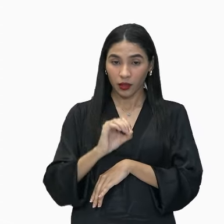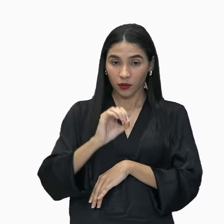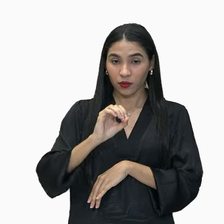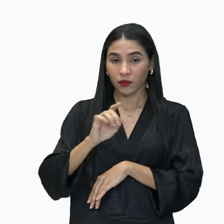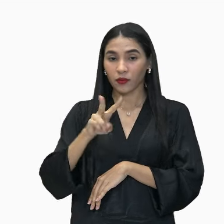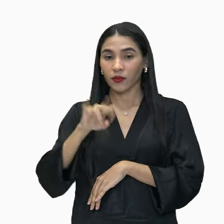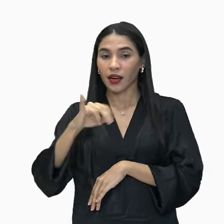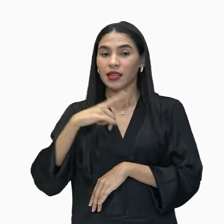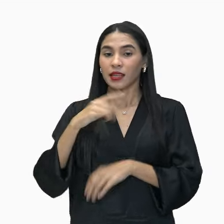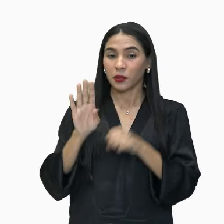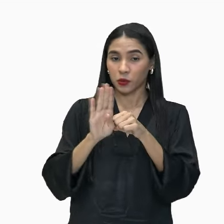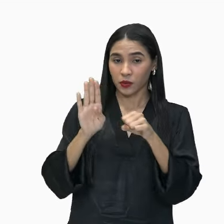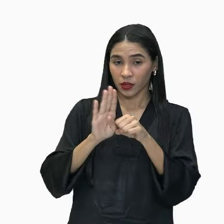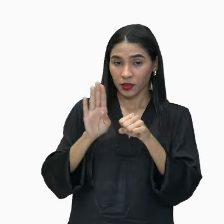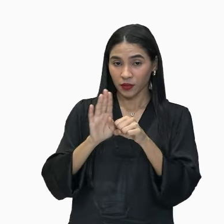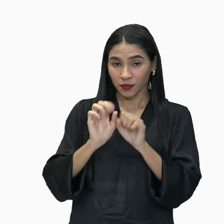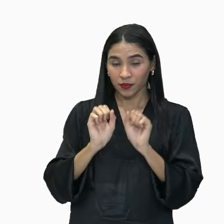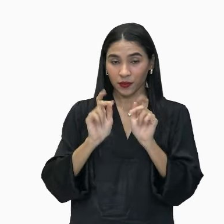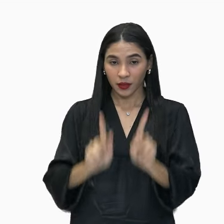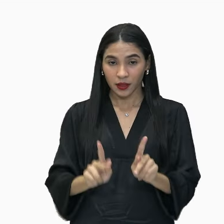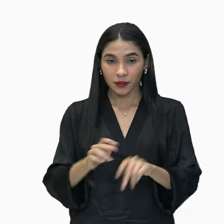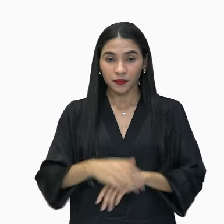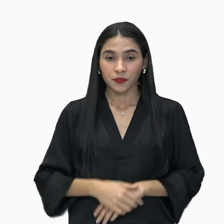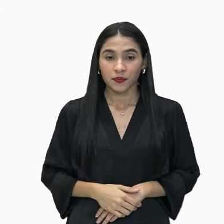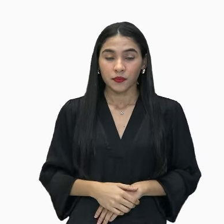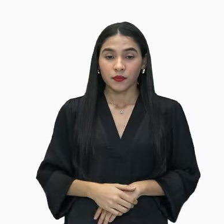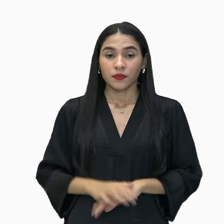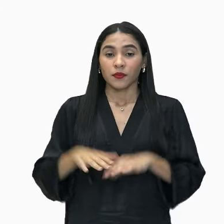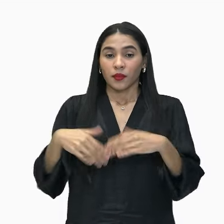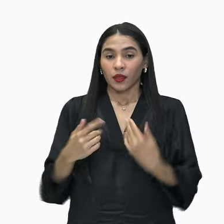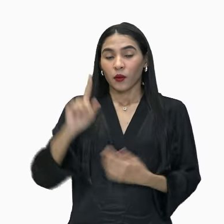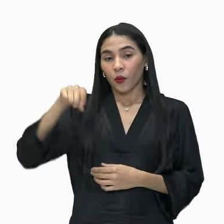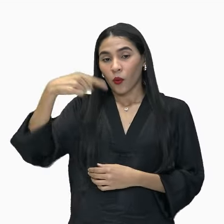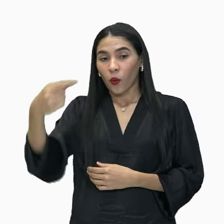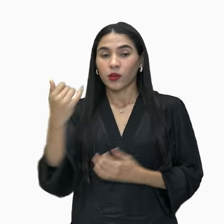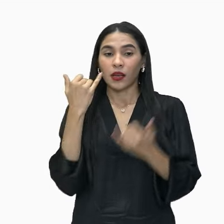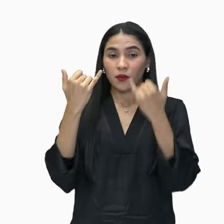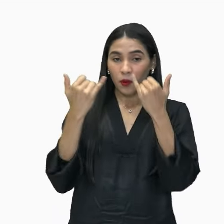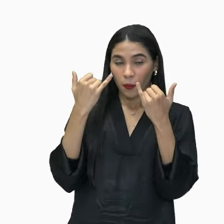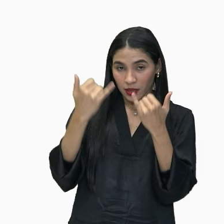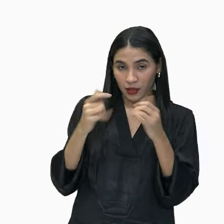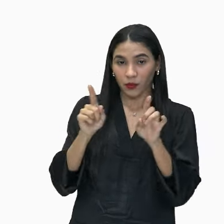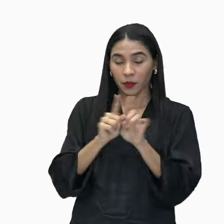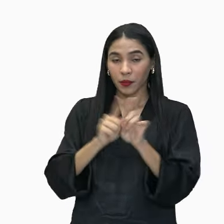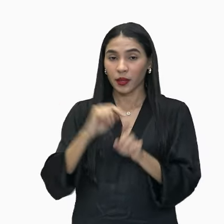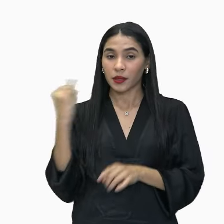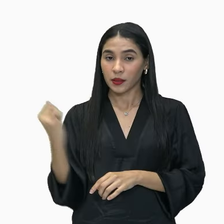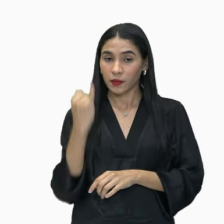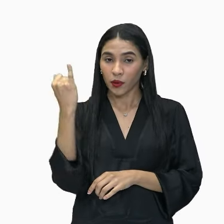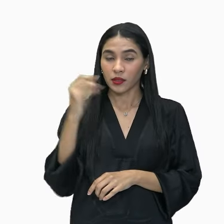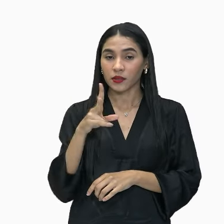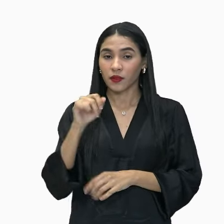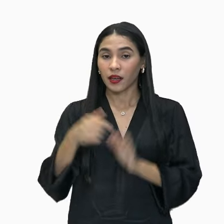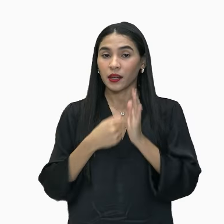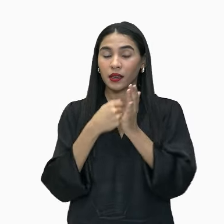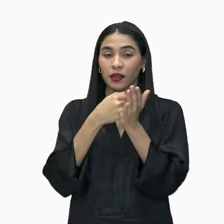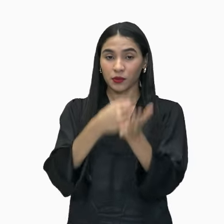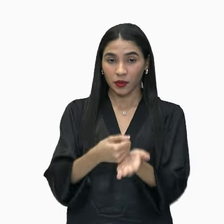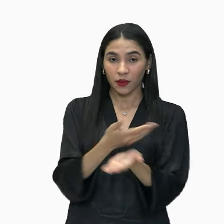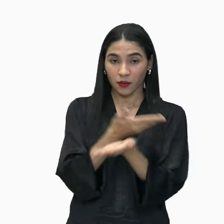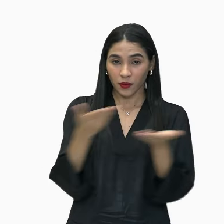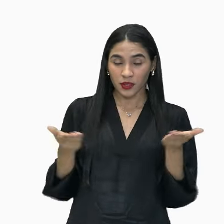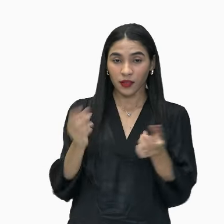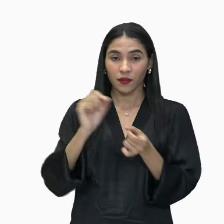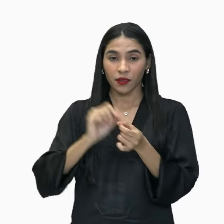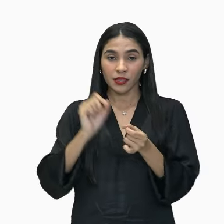substantivo nesse papel, tá bom? E aí, uma outra informação bastante importante que vai ajudar vocês a